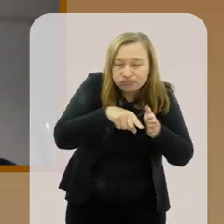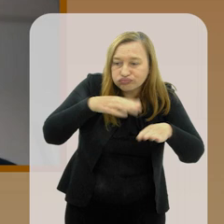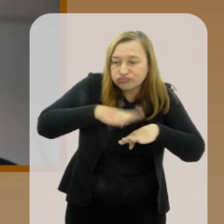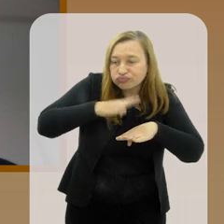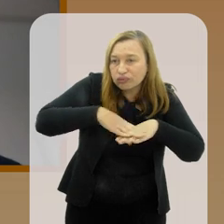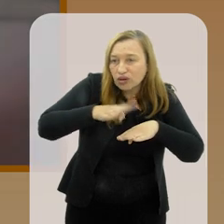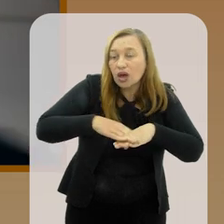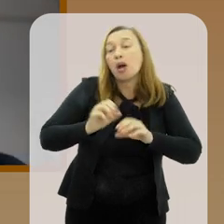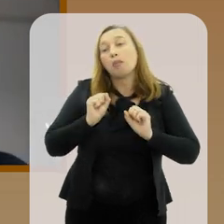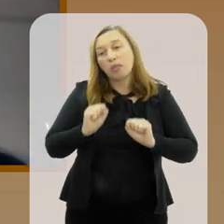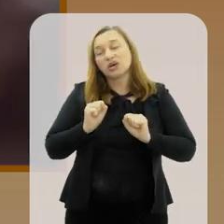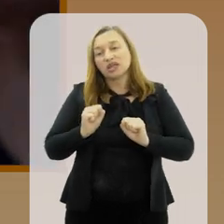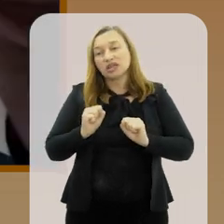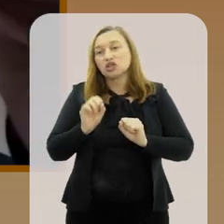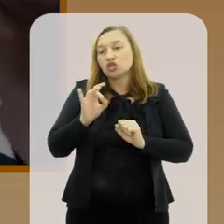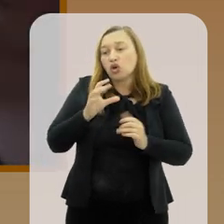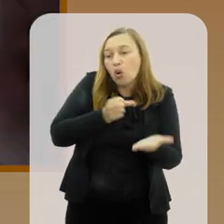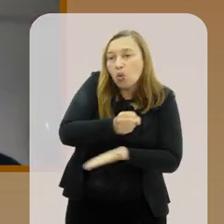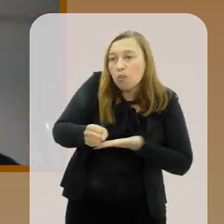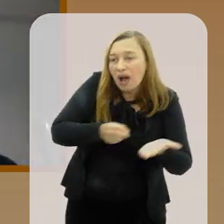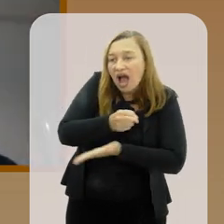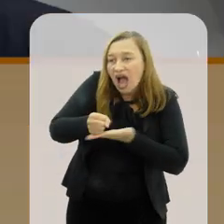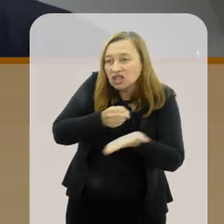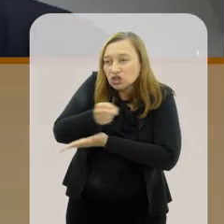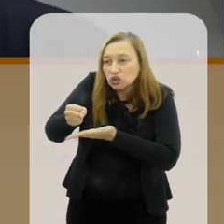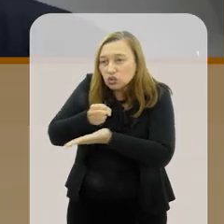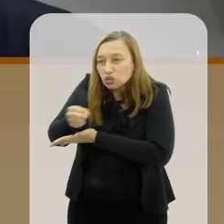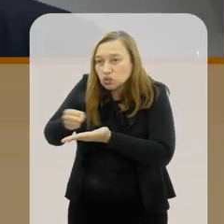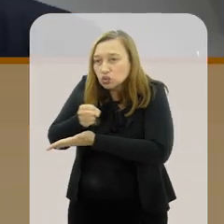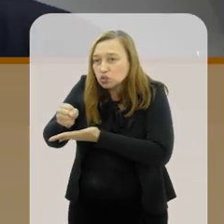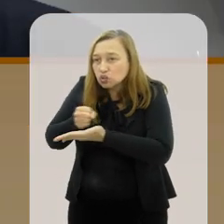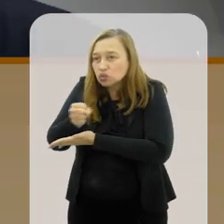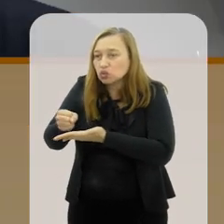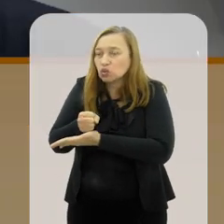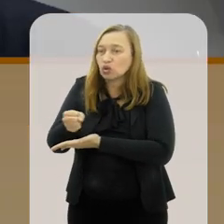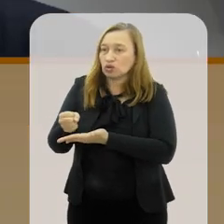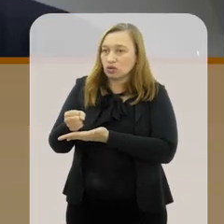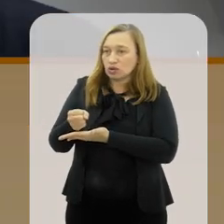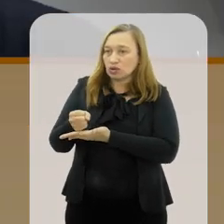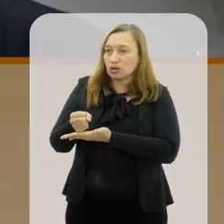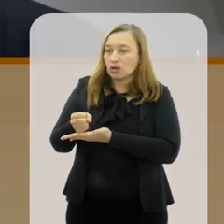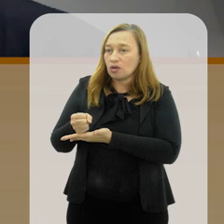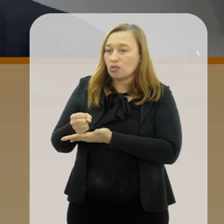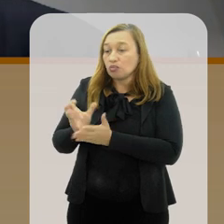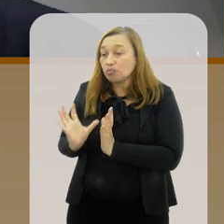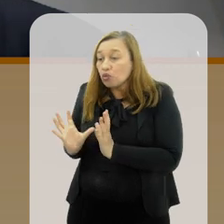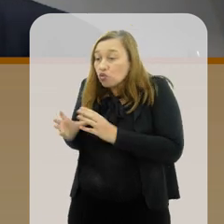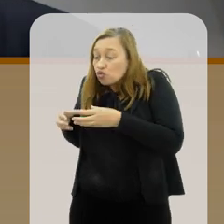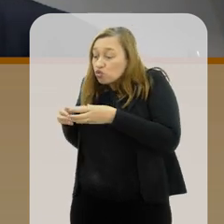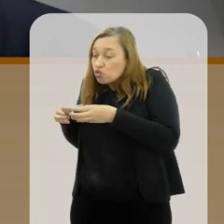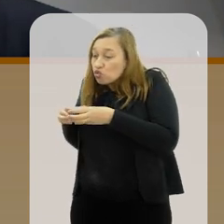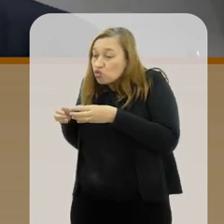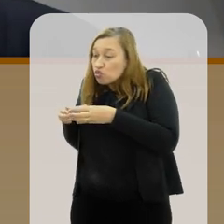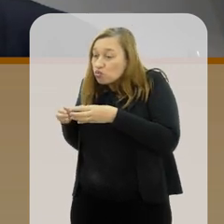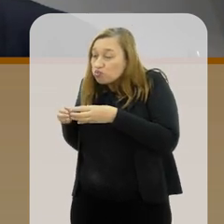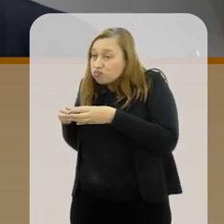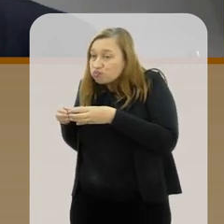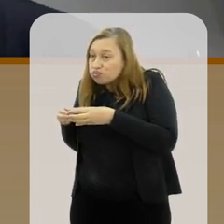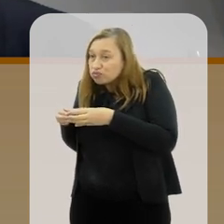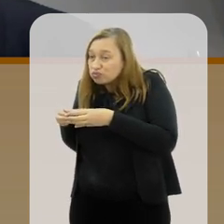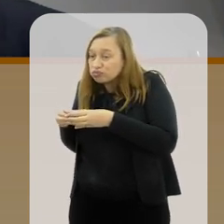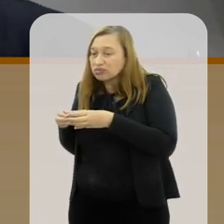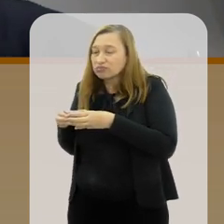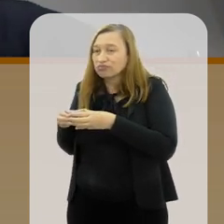avançado. Pode estar dando só o básico do básico, de maneira mais eficiente pra uma quantidade... uma parceria maior da